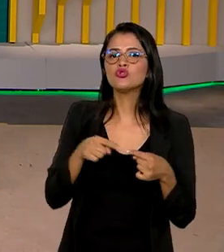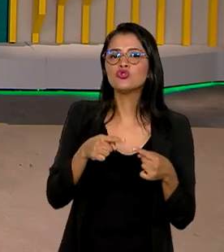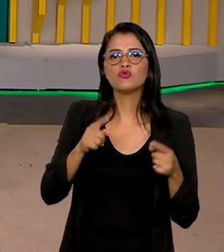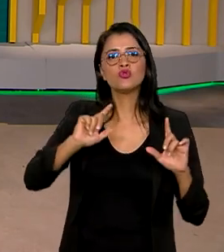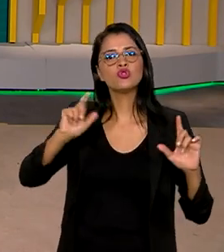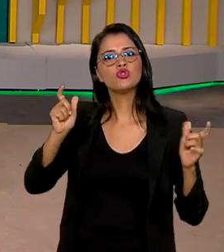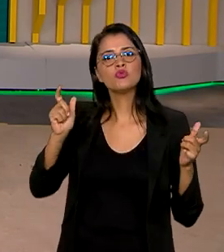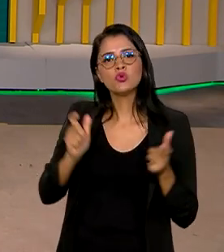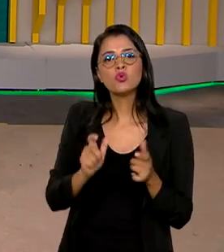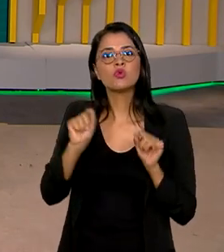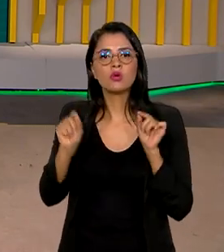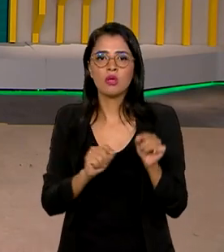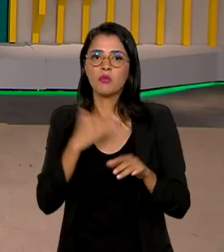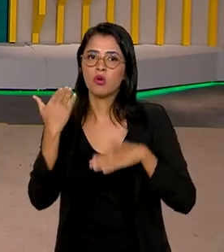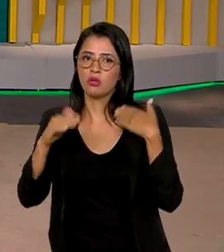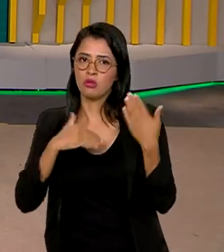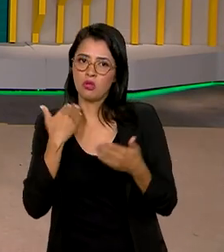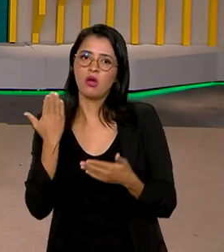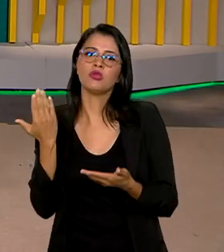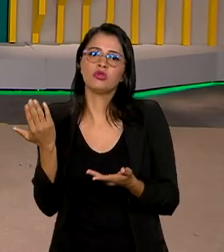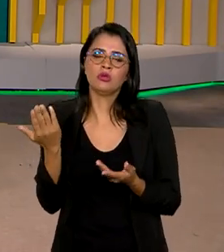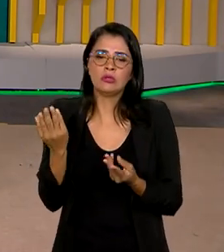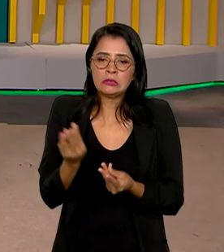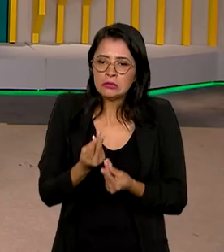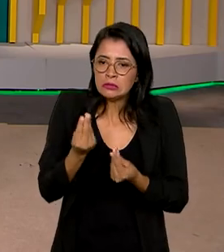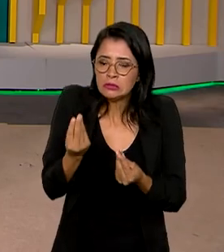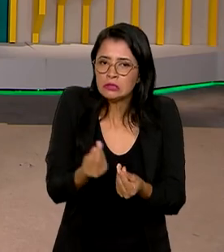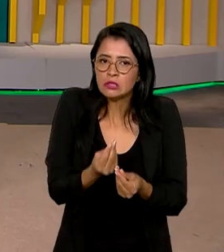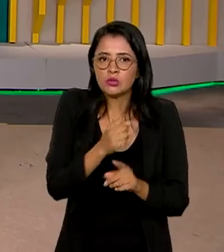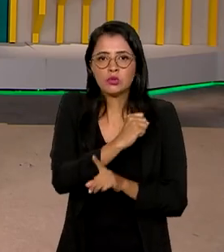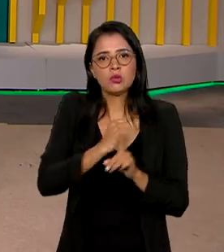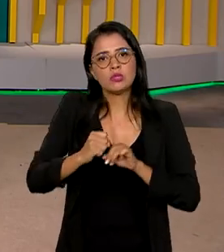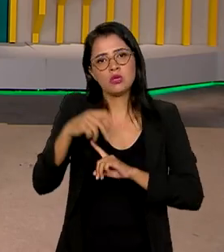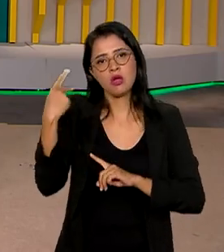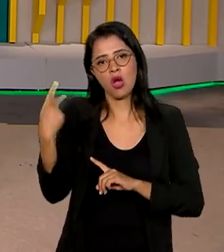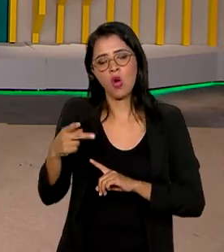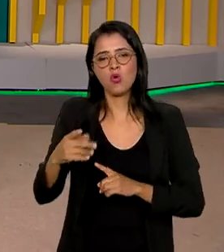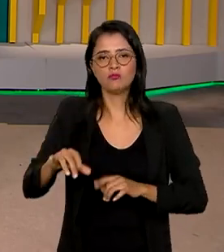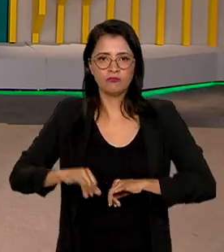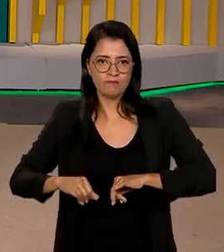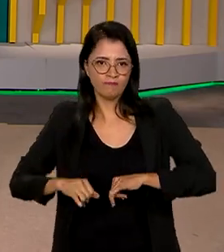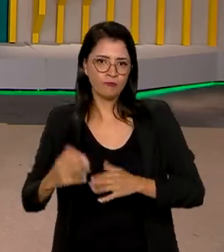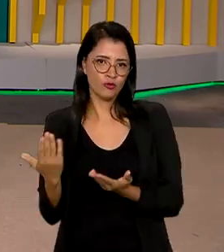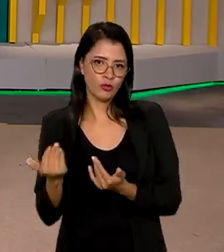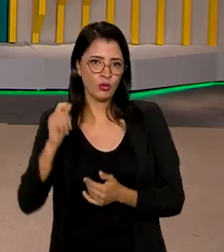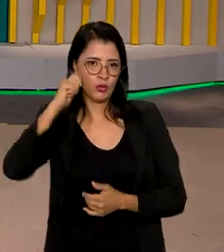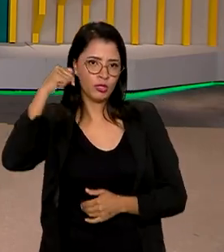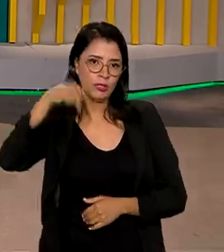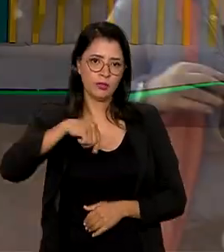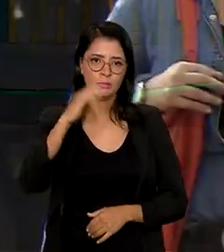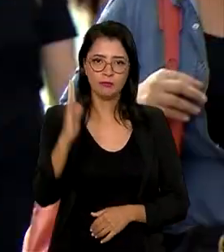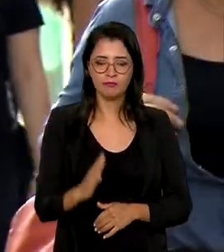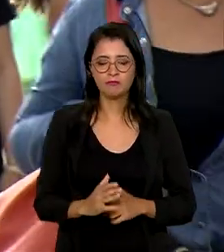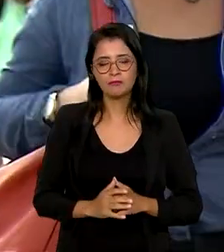reduzir a mortalidade e as vulnerabilidades sociais que afetam a juventude negra no país.